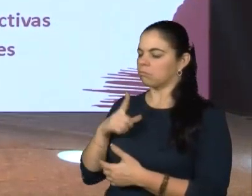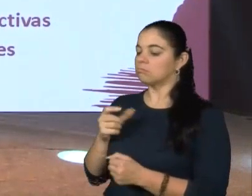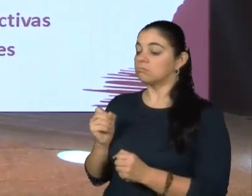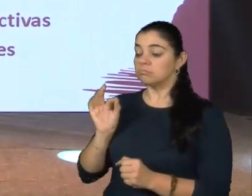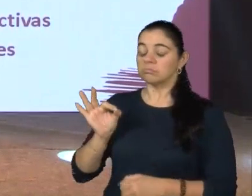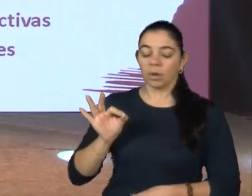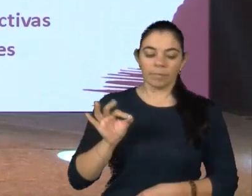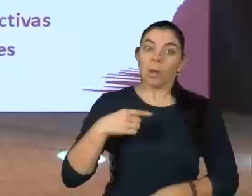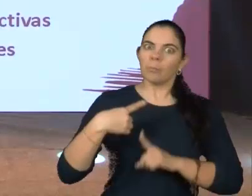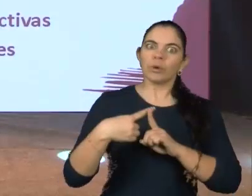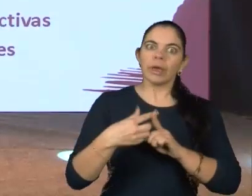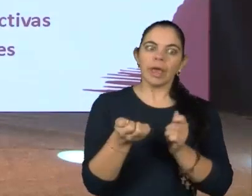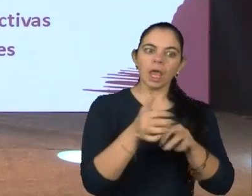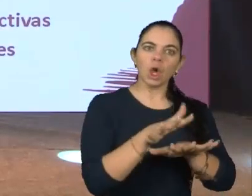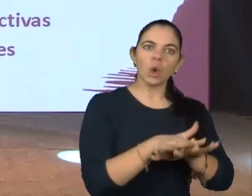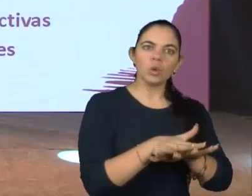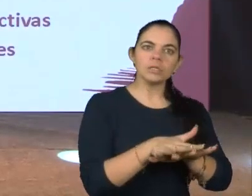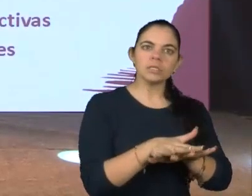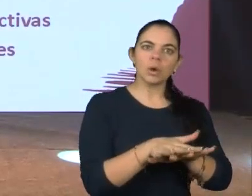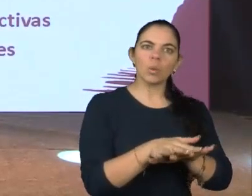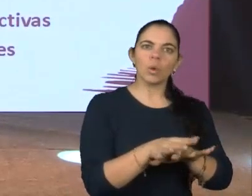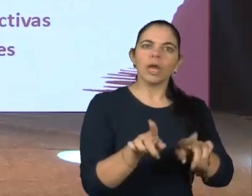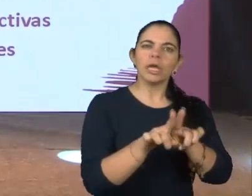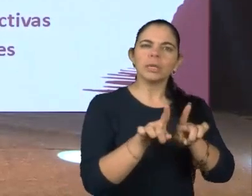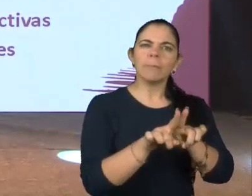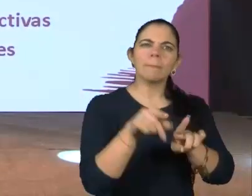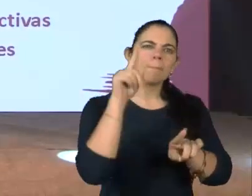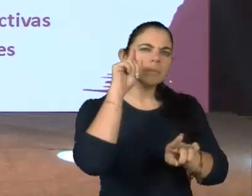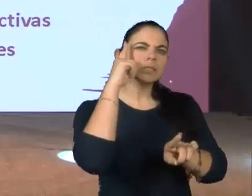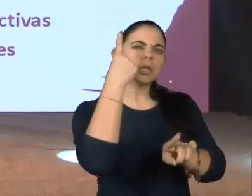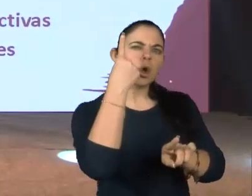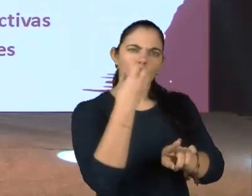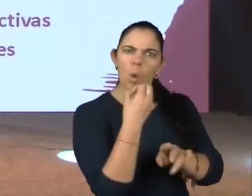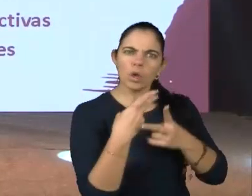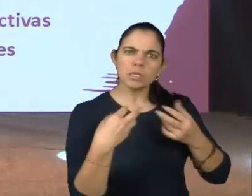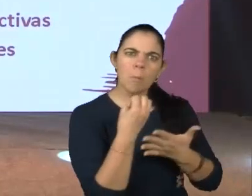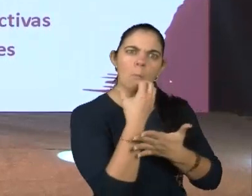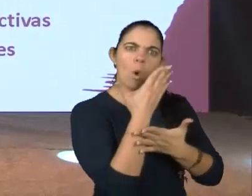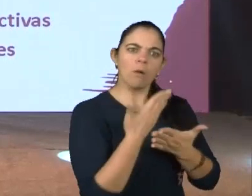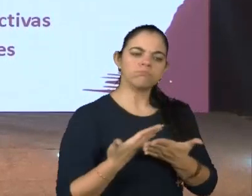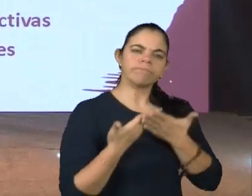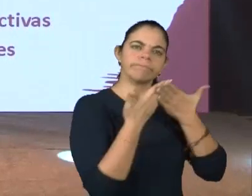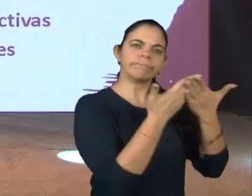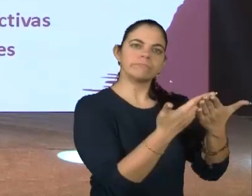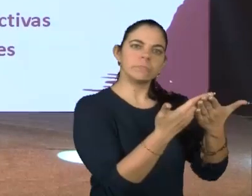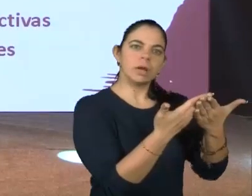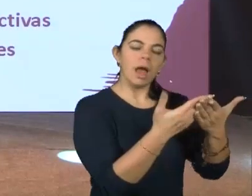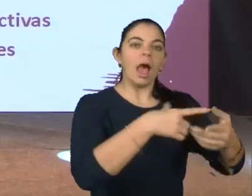quando a gente fala em inclusão e pensa nos benefícios que a inclusão oferece, eu acho que a gente